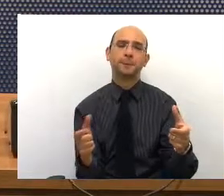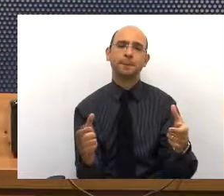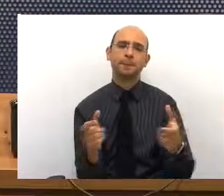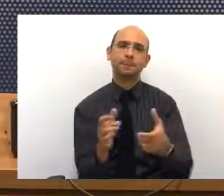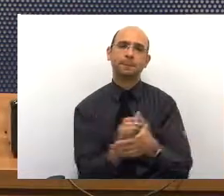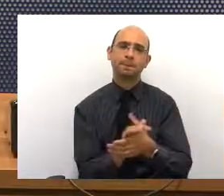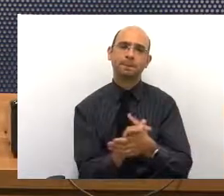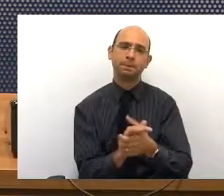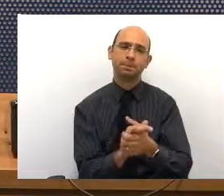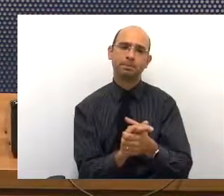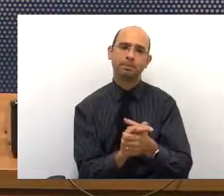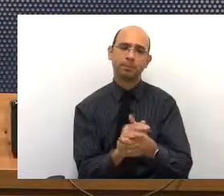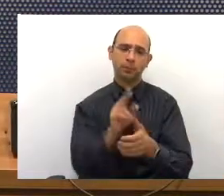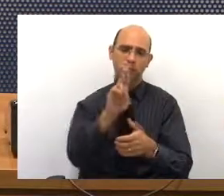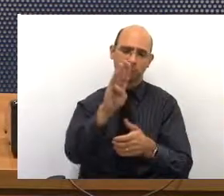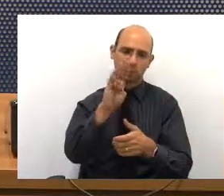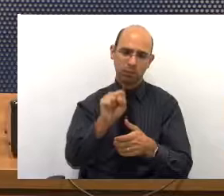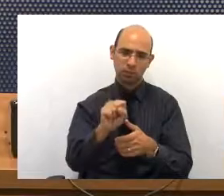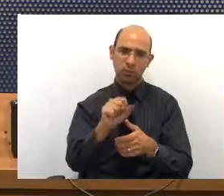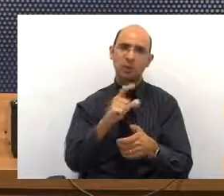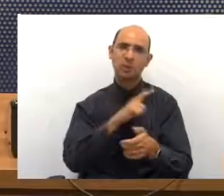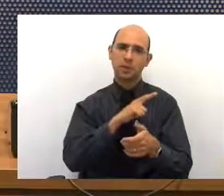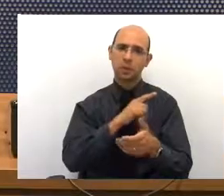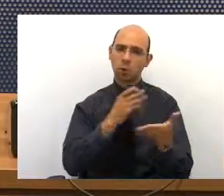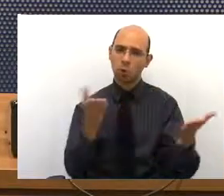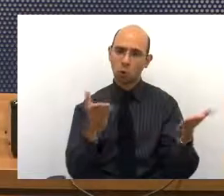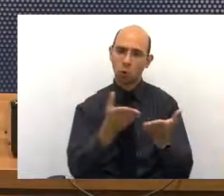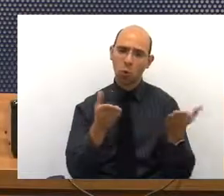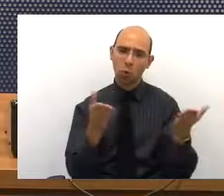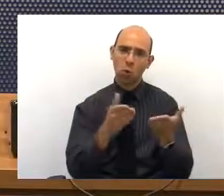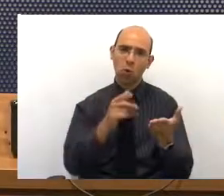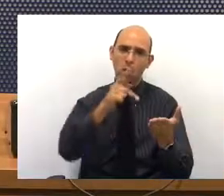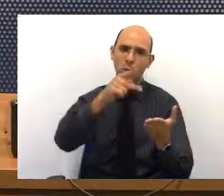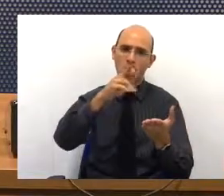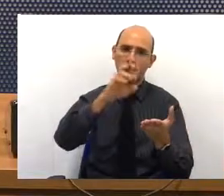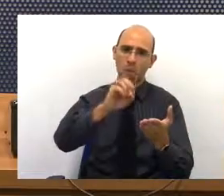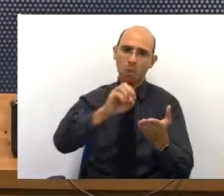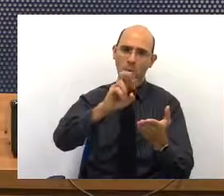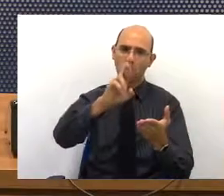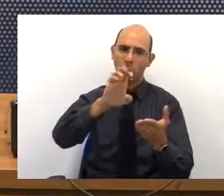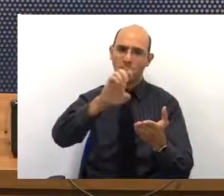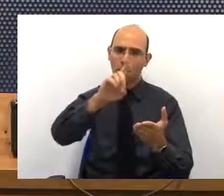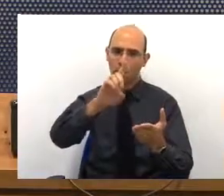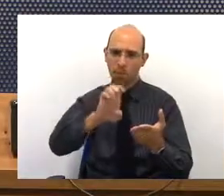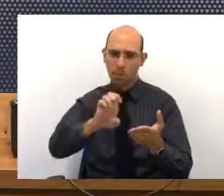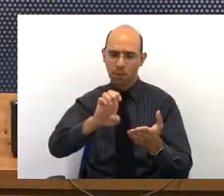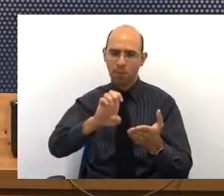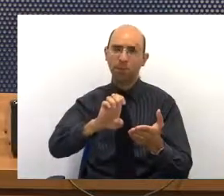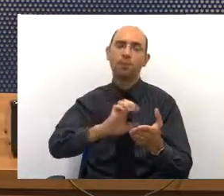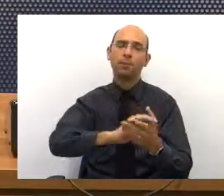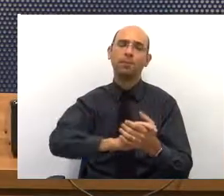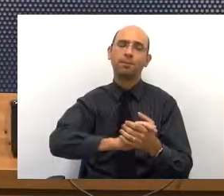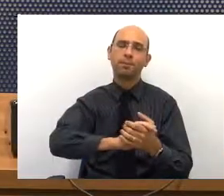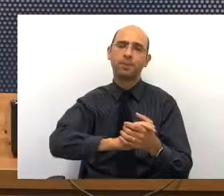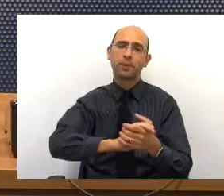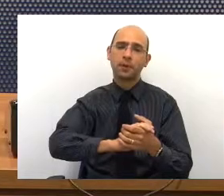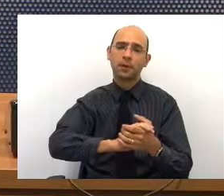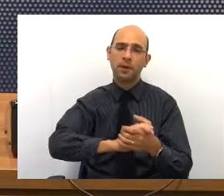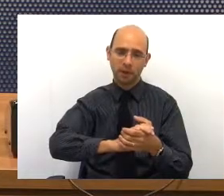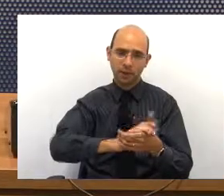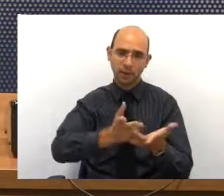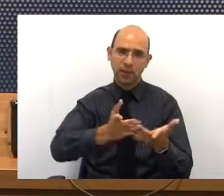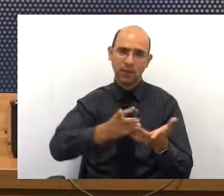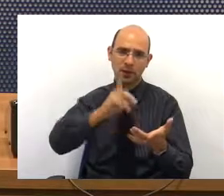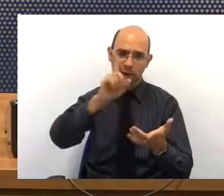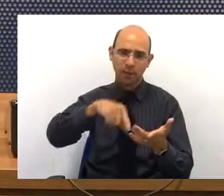das unidades hoje tem uma coisa que se chama pró-rede, que são, é uma entidade